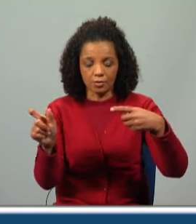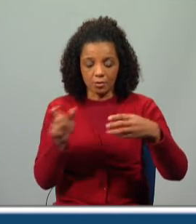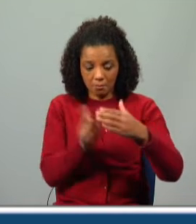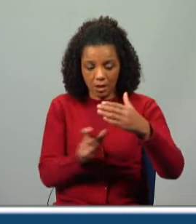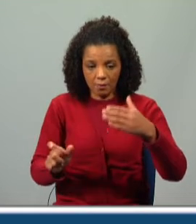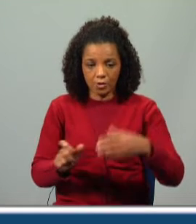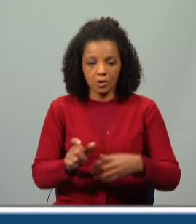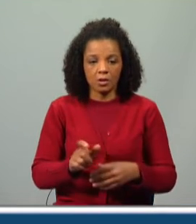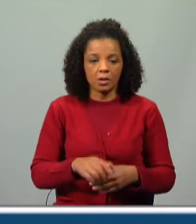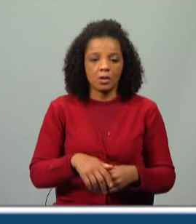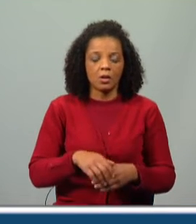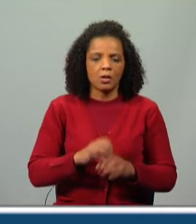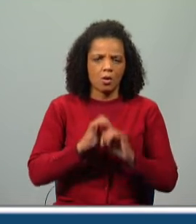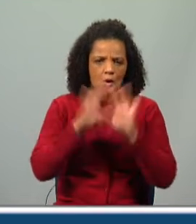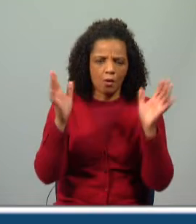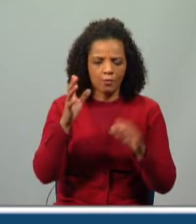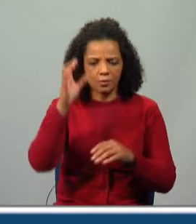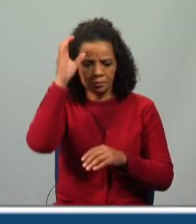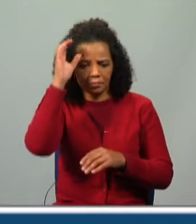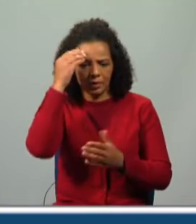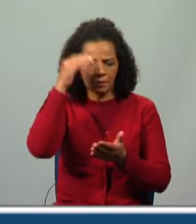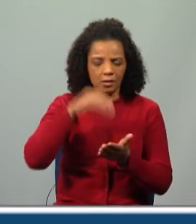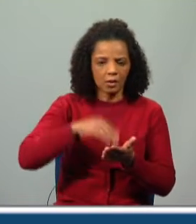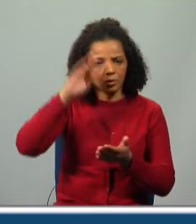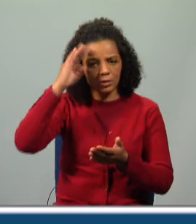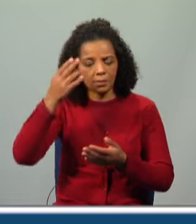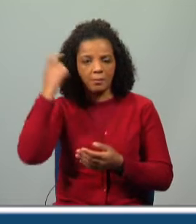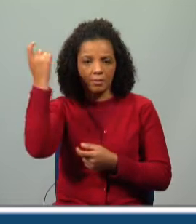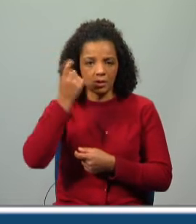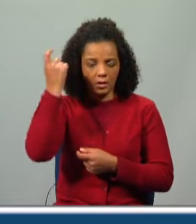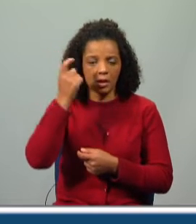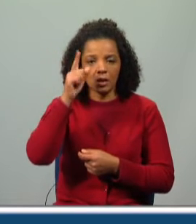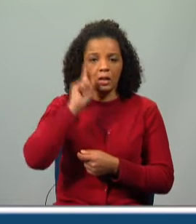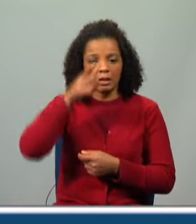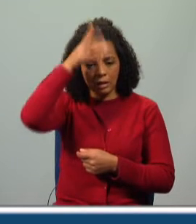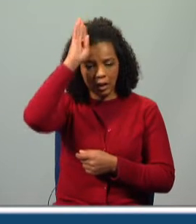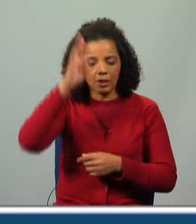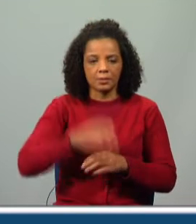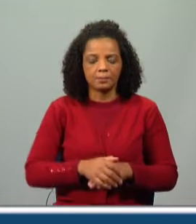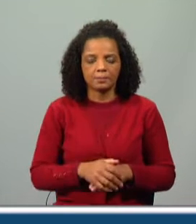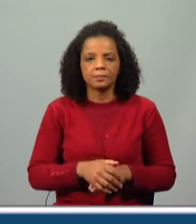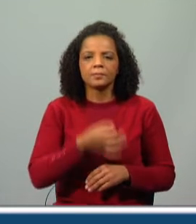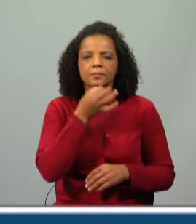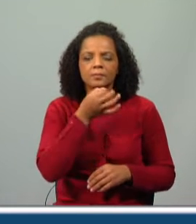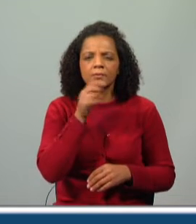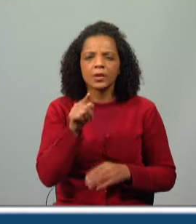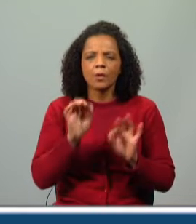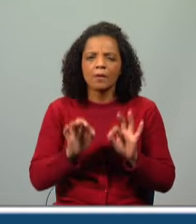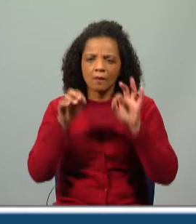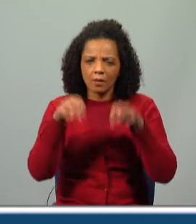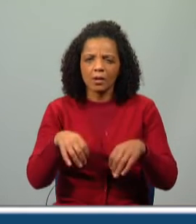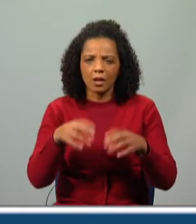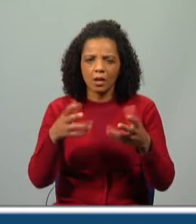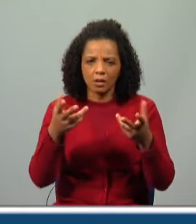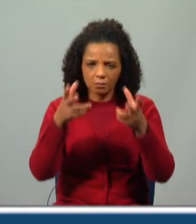palavras são óbvias, inteligente, inventado, sabia, pensar e galinha. Vamos falar aqui daquela parte final do